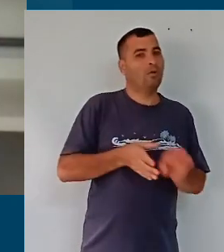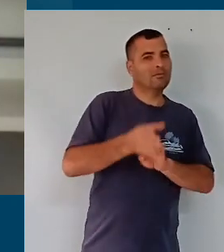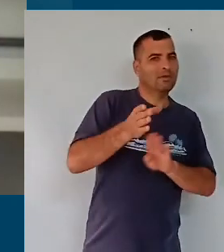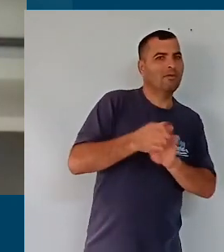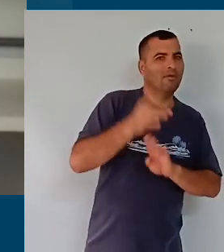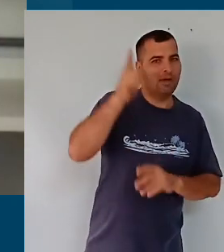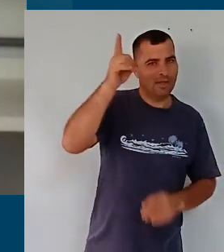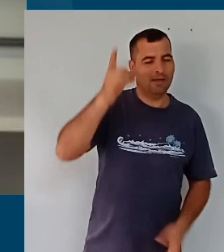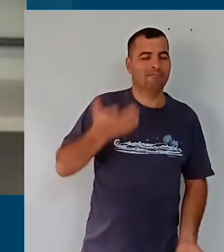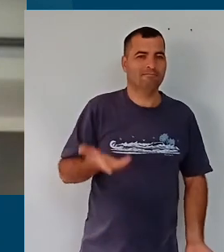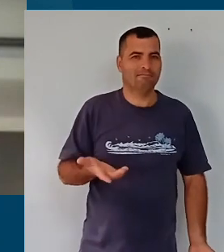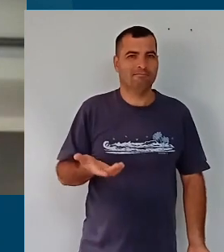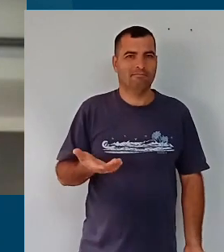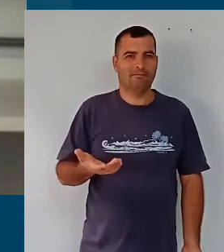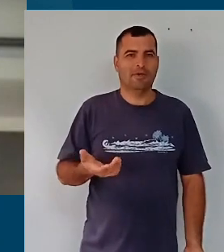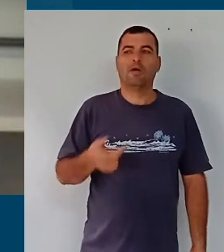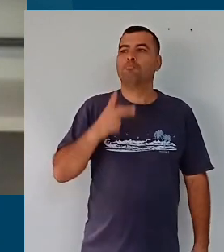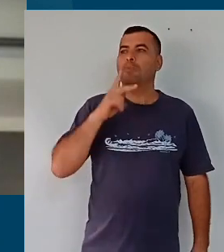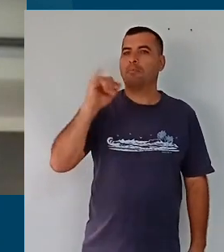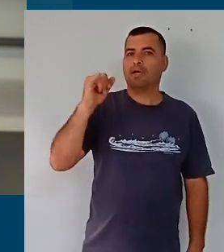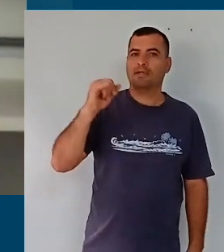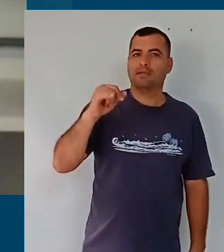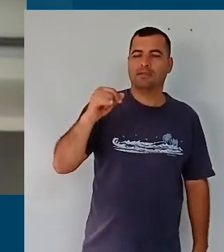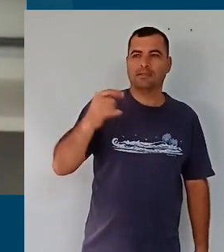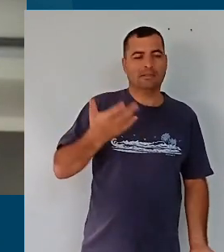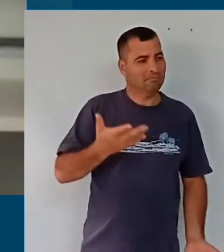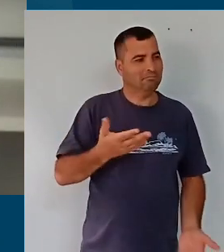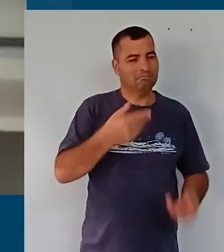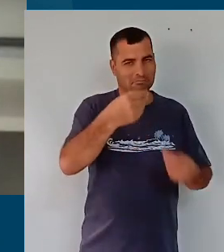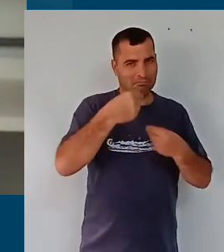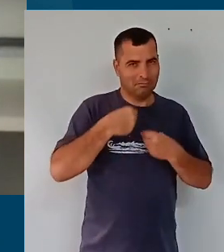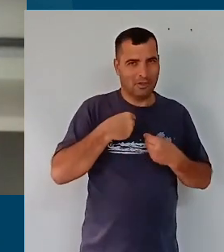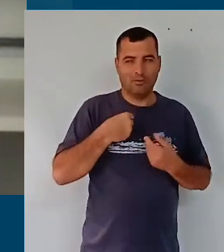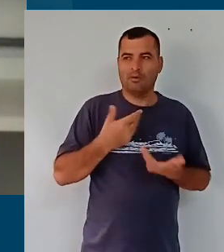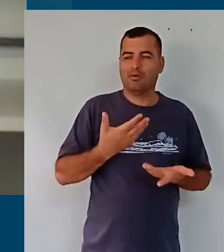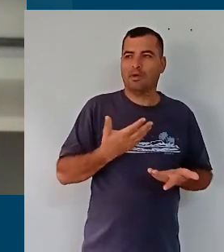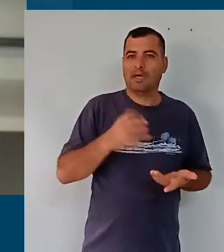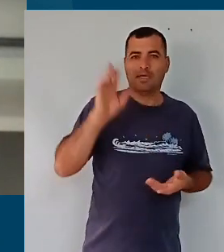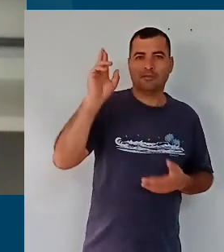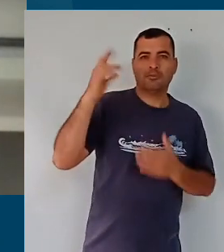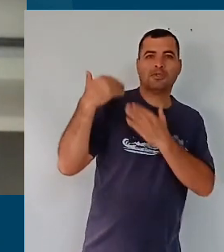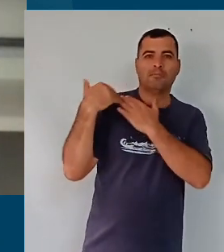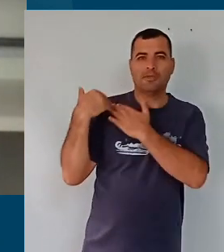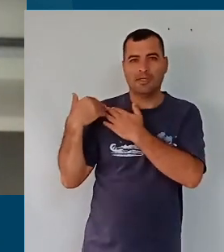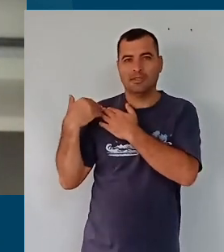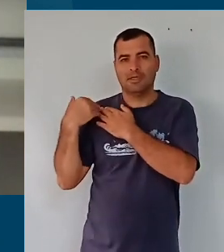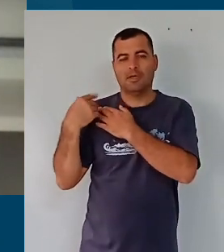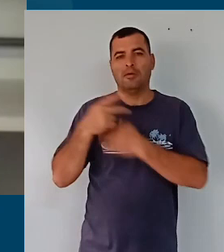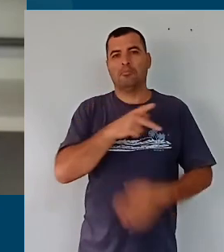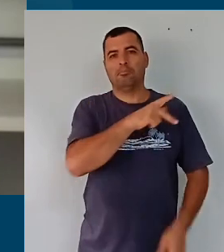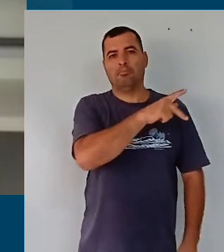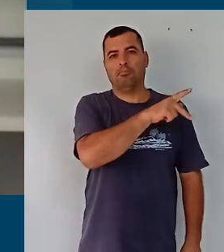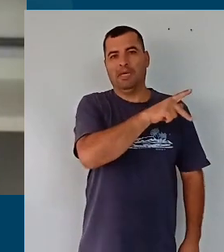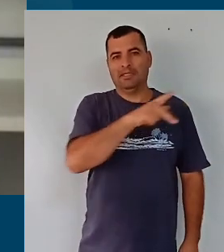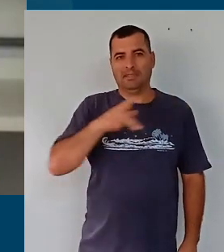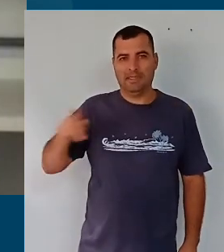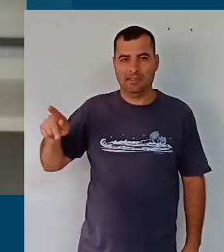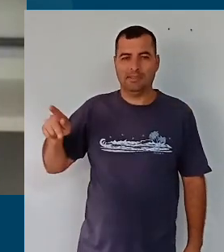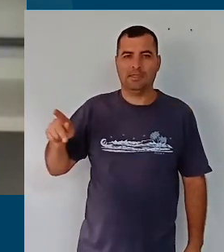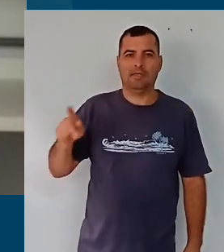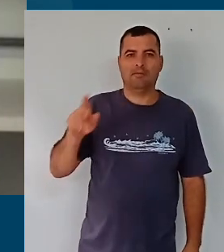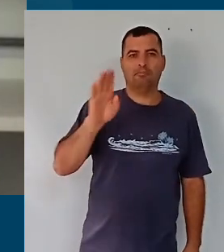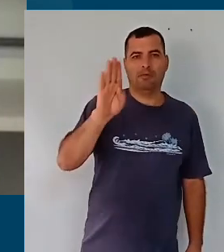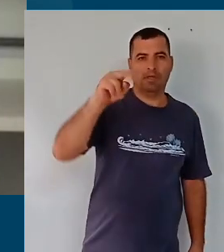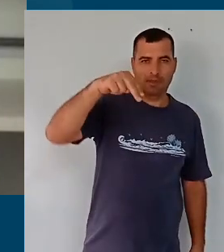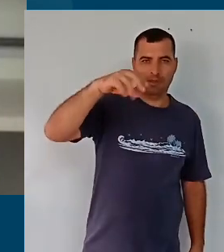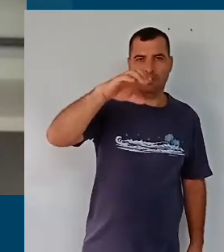conselheiro e recebi dos meus pares no Conselho Nacional da Educação a incumbência de presidir a elaboração da Base